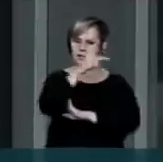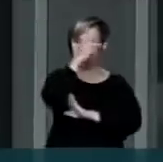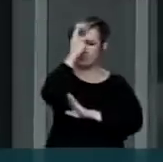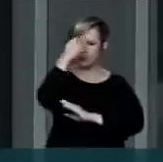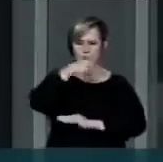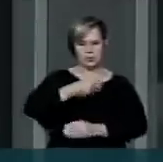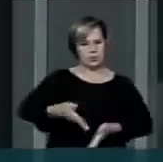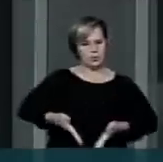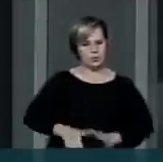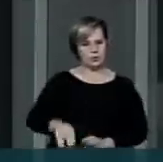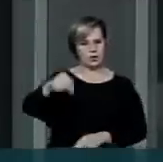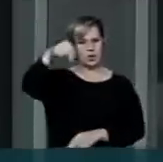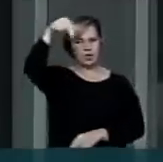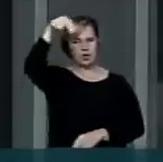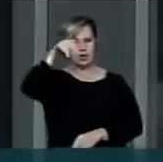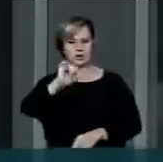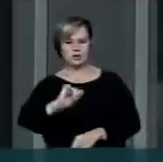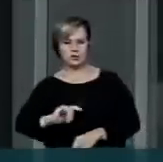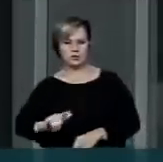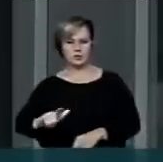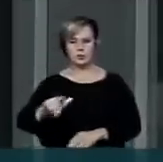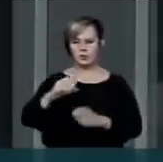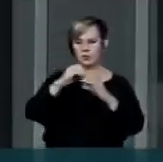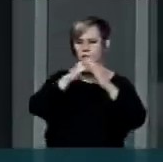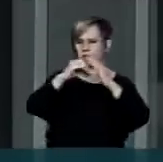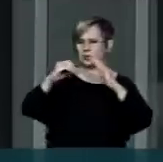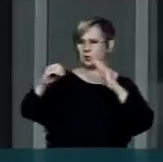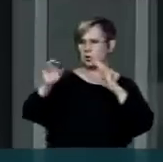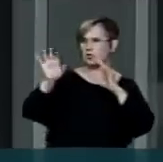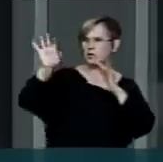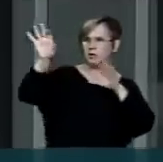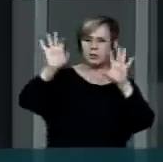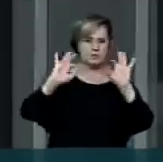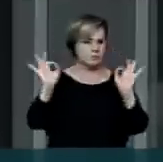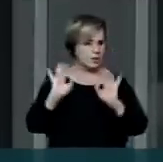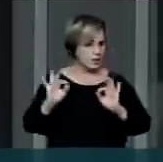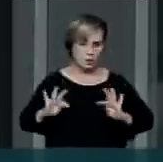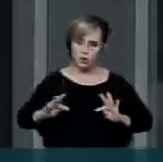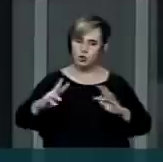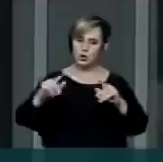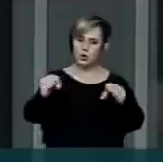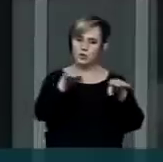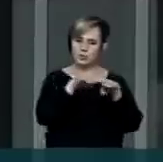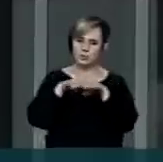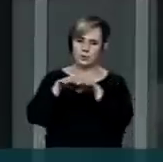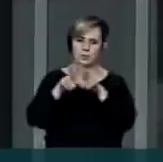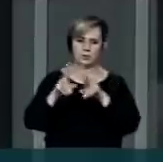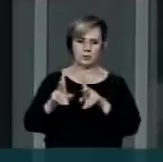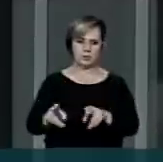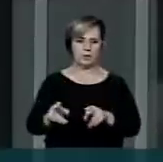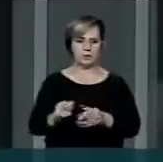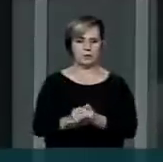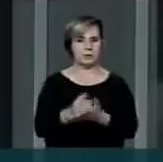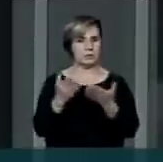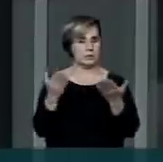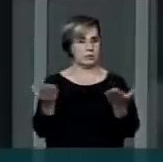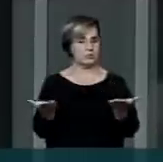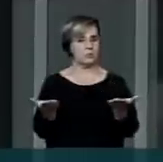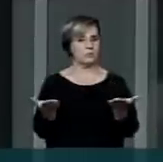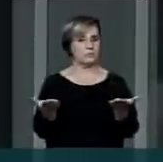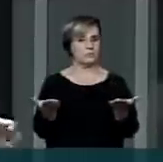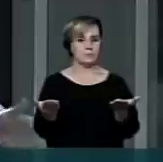dos que nasceram do Sul, dos que nasceram do Centro-Oeste, dos que nasceram do Sudeste. E isso se encontra exatamente